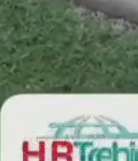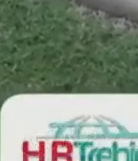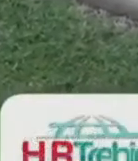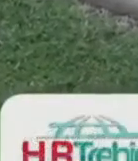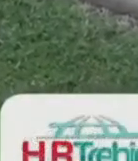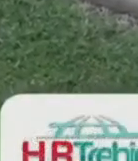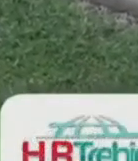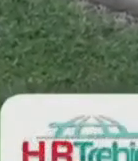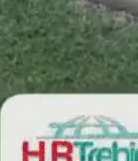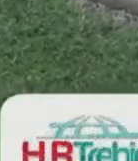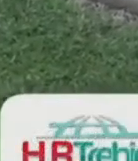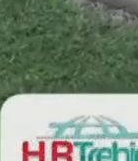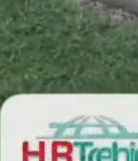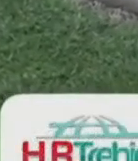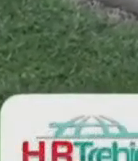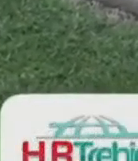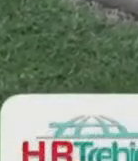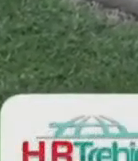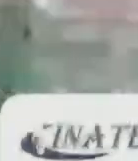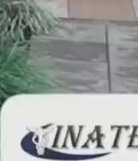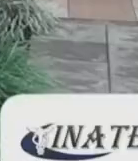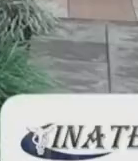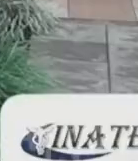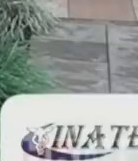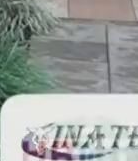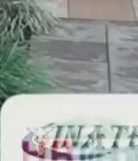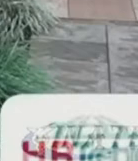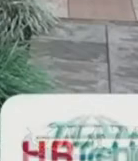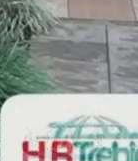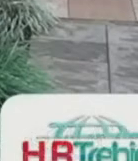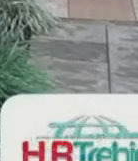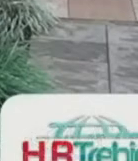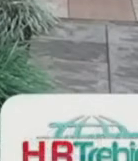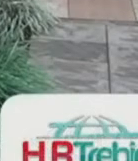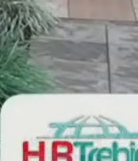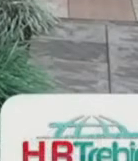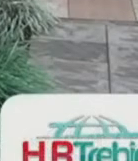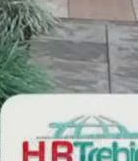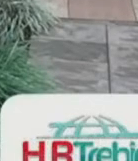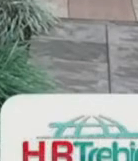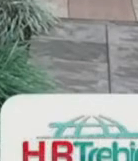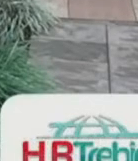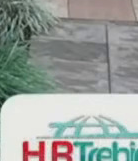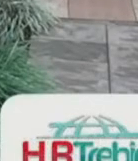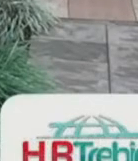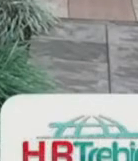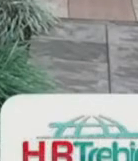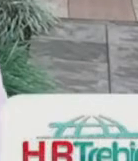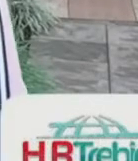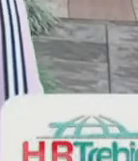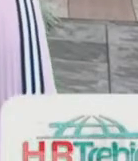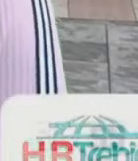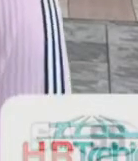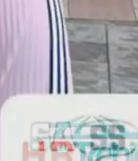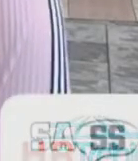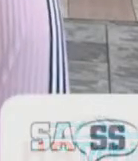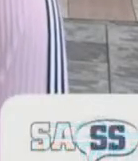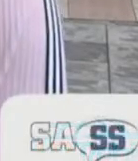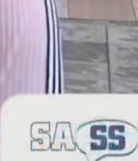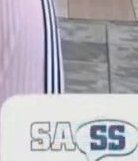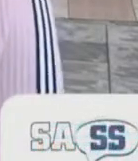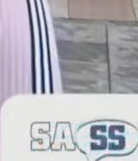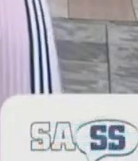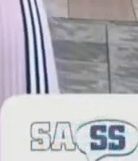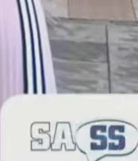treinando para conquistar o que a gente é o mestre indo aqui de Pupi interior de Itapiranga para o Brasil e agora disputando